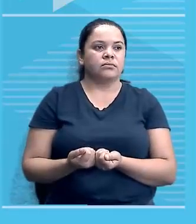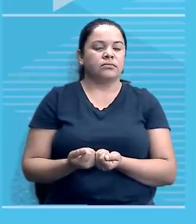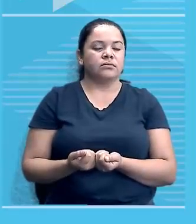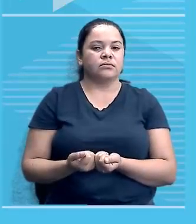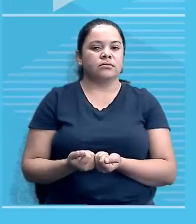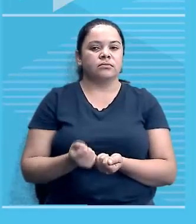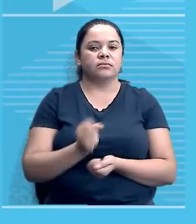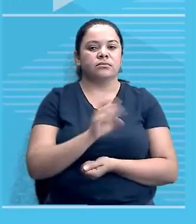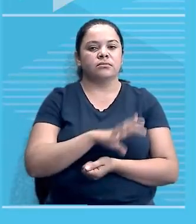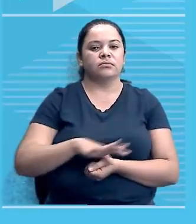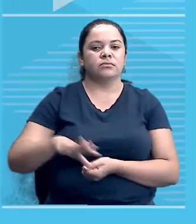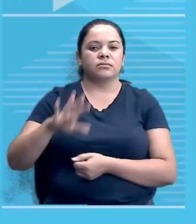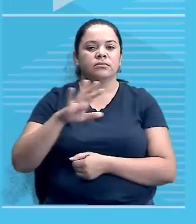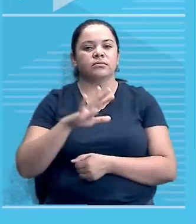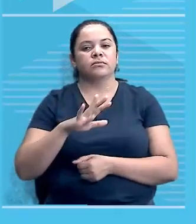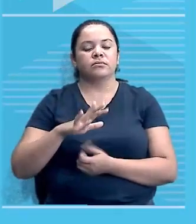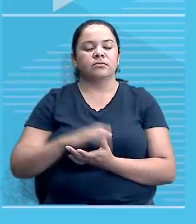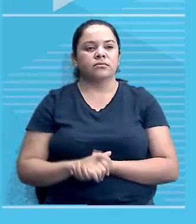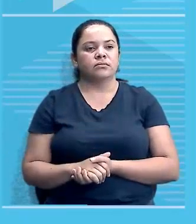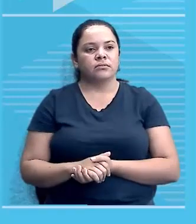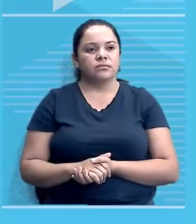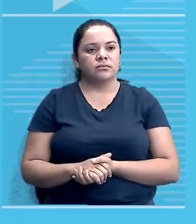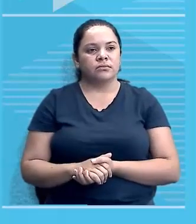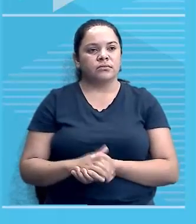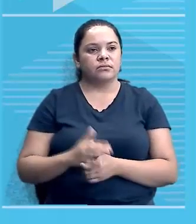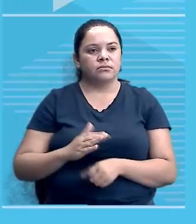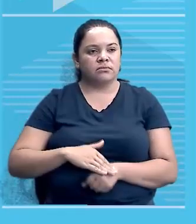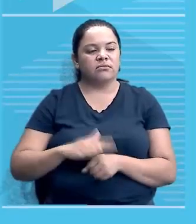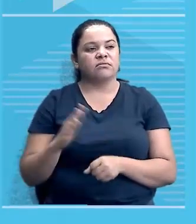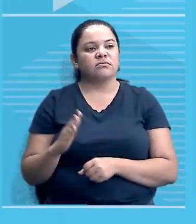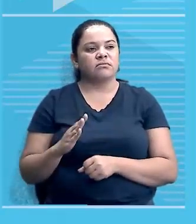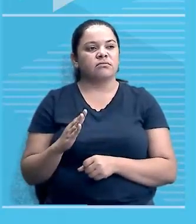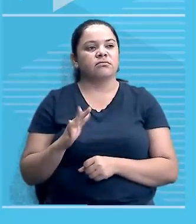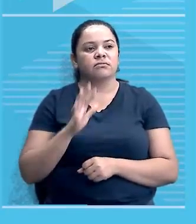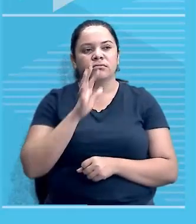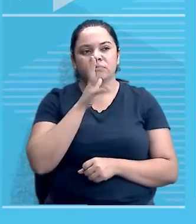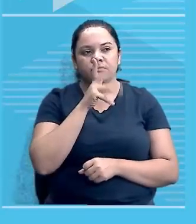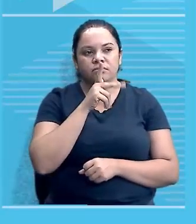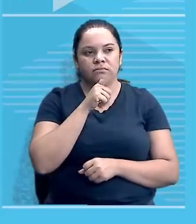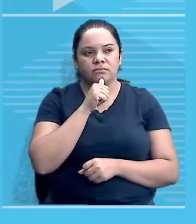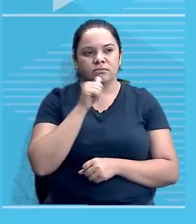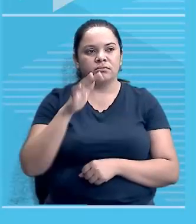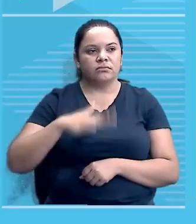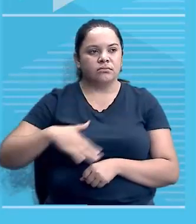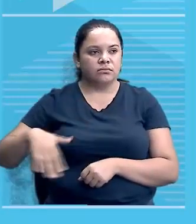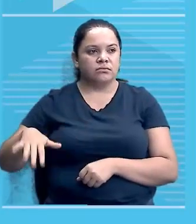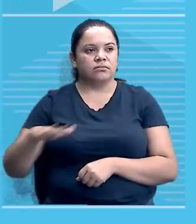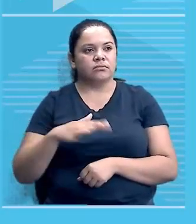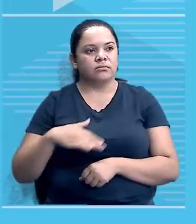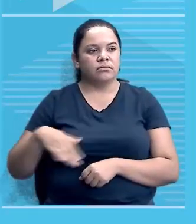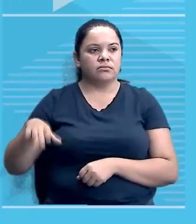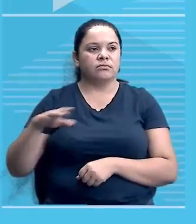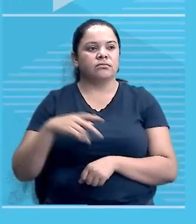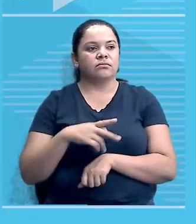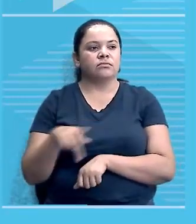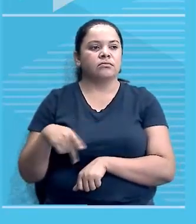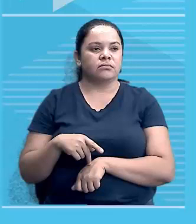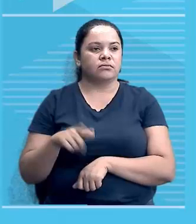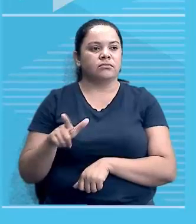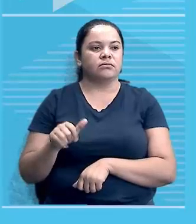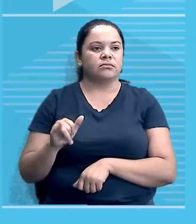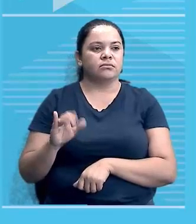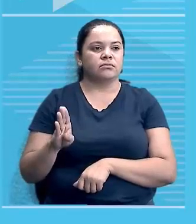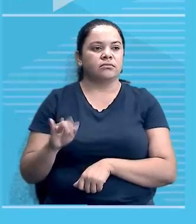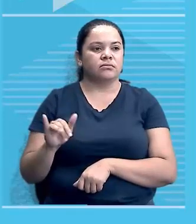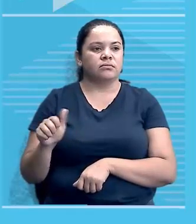eles foram bastante determinados em relação a esta reação contra a dominação europeia.